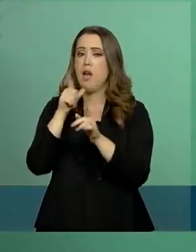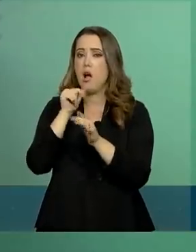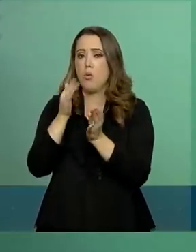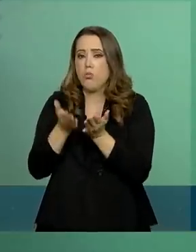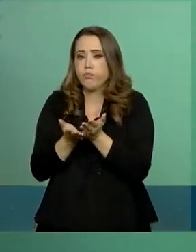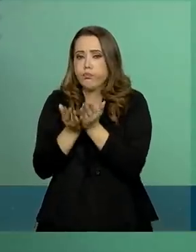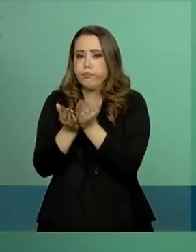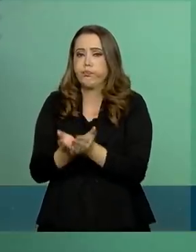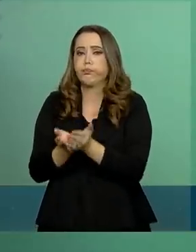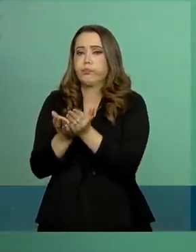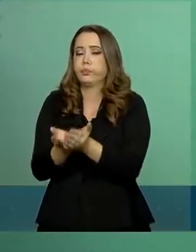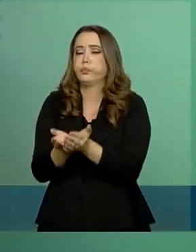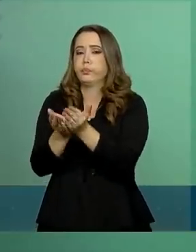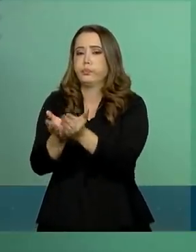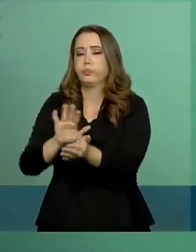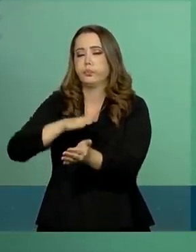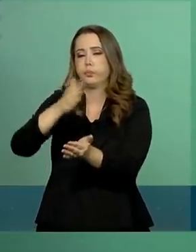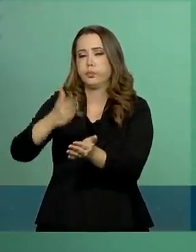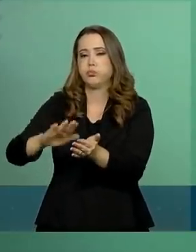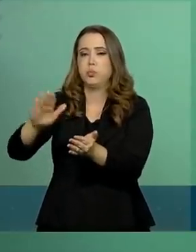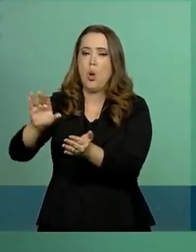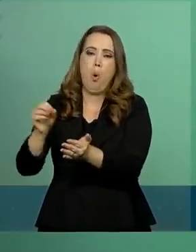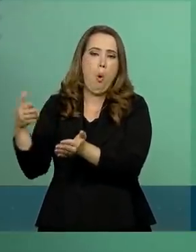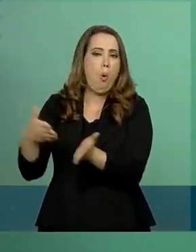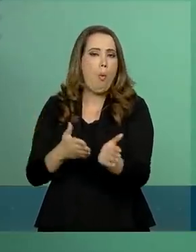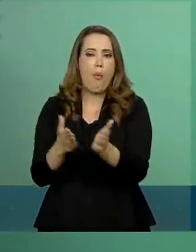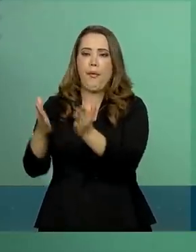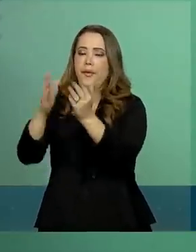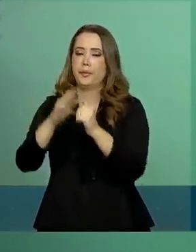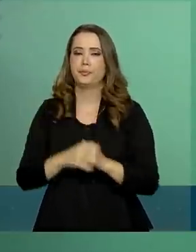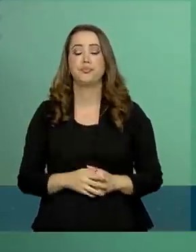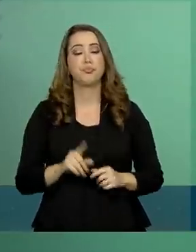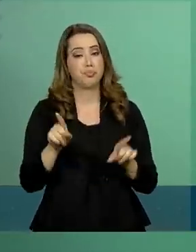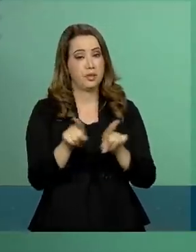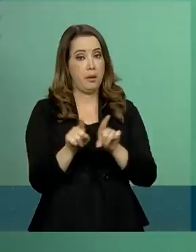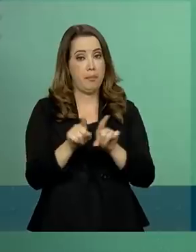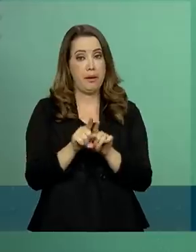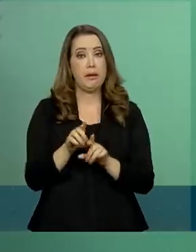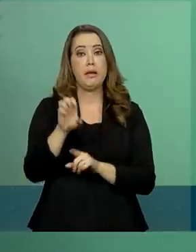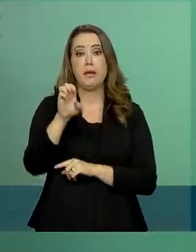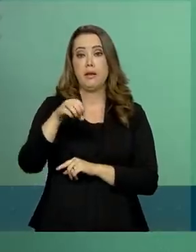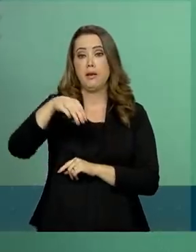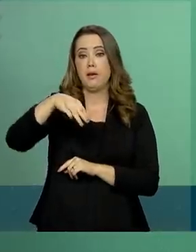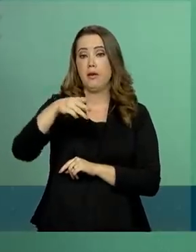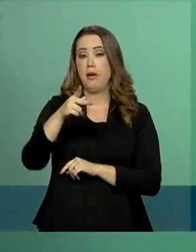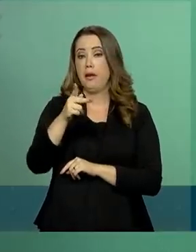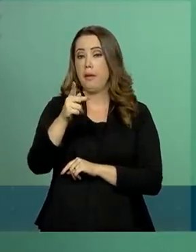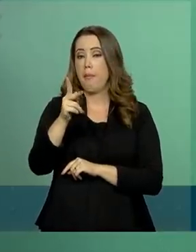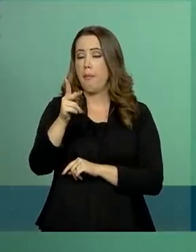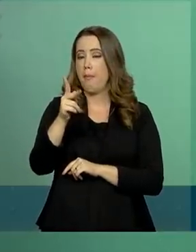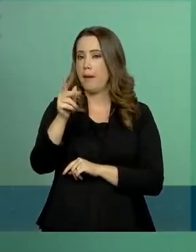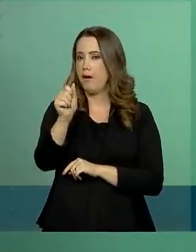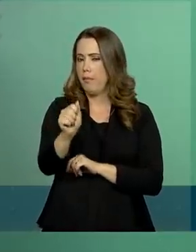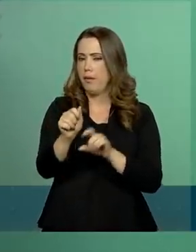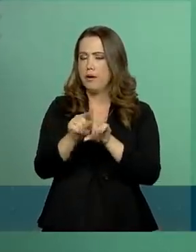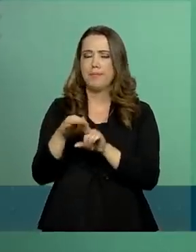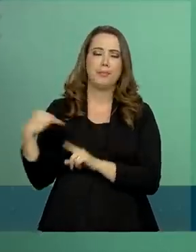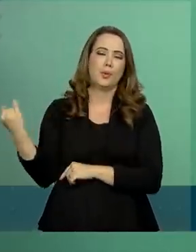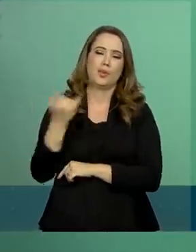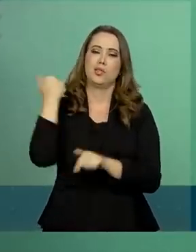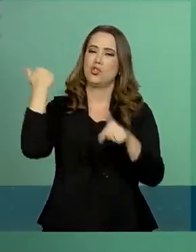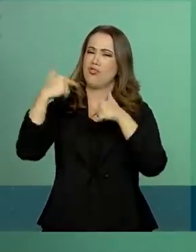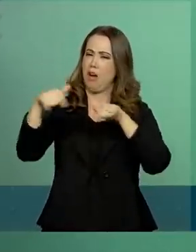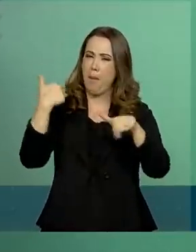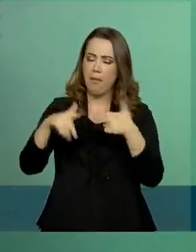No campo da transformação digital, a Embrapa tem um papel relevante e pioneiro no Brasil na